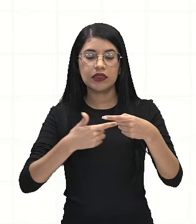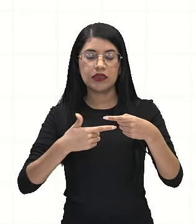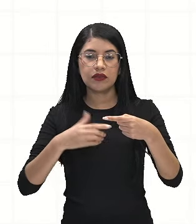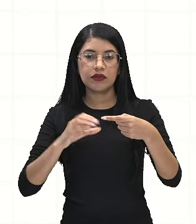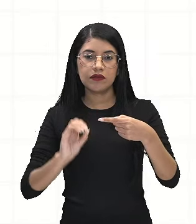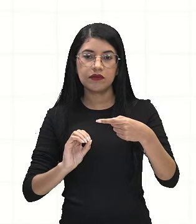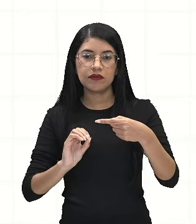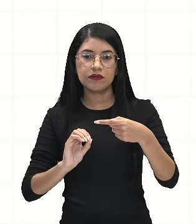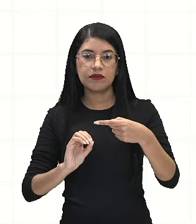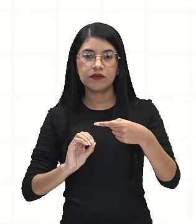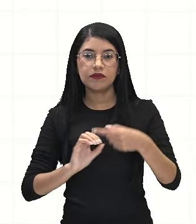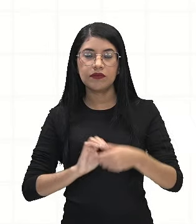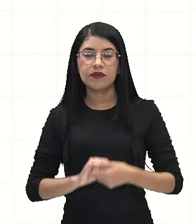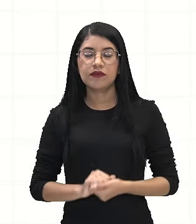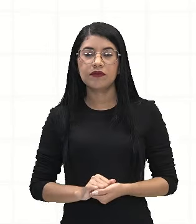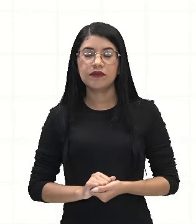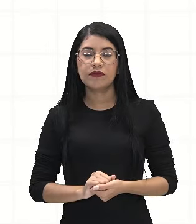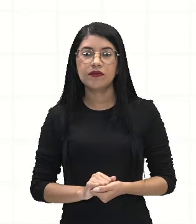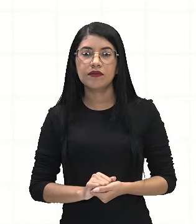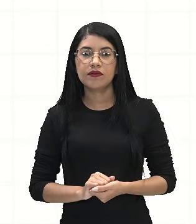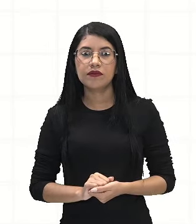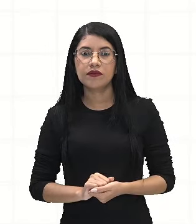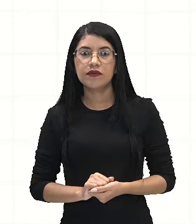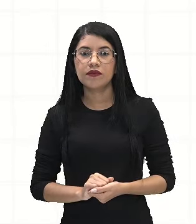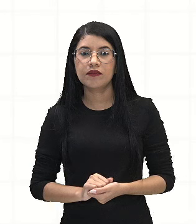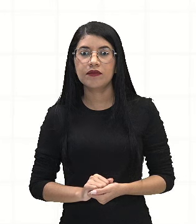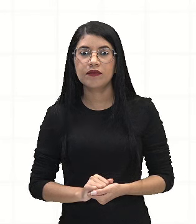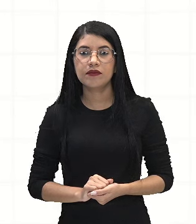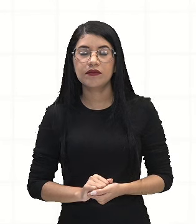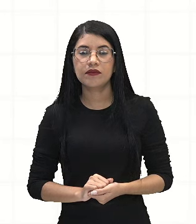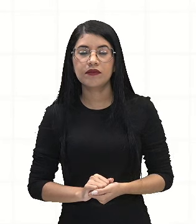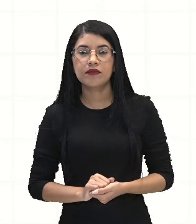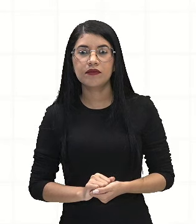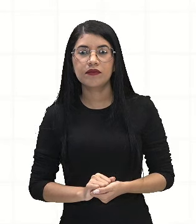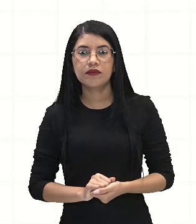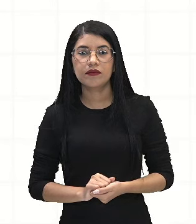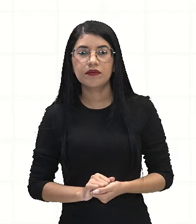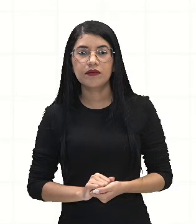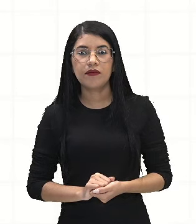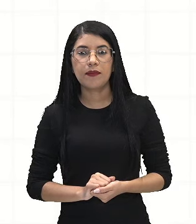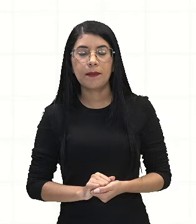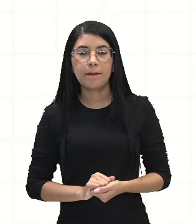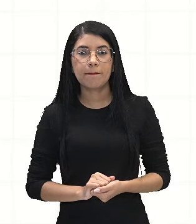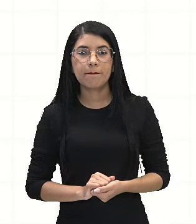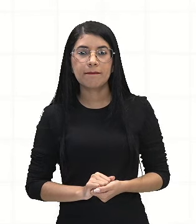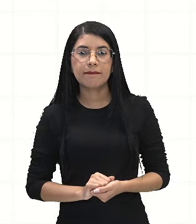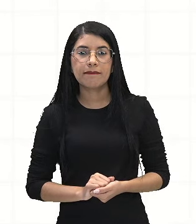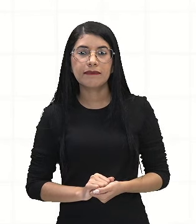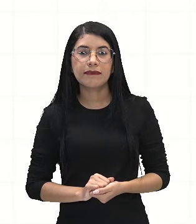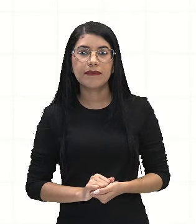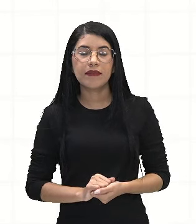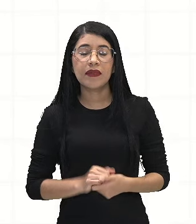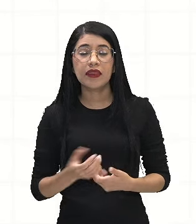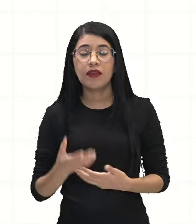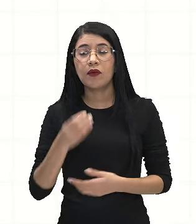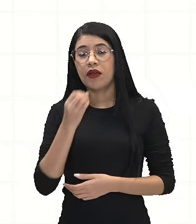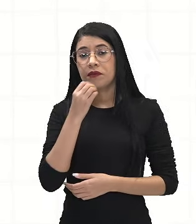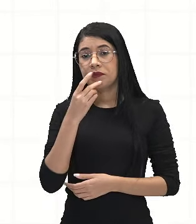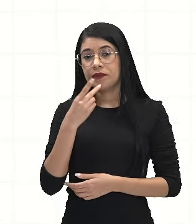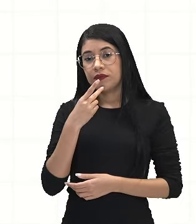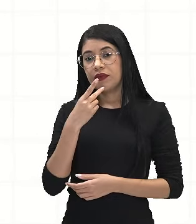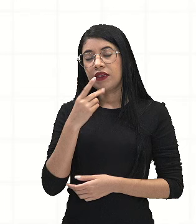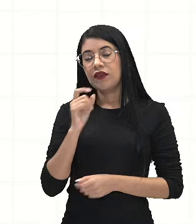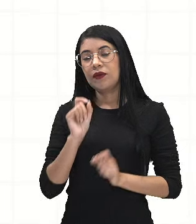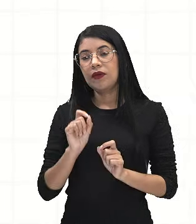evento, que foi 70, sobre o espaço amostral, que é de 120. Então, a probabilidade de